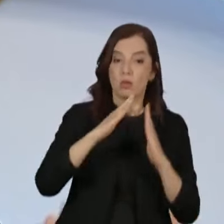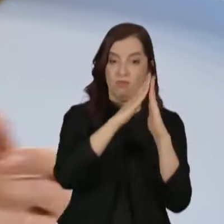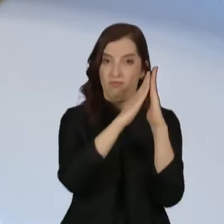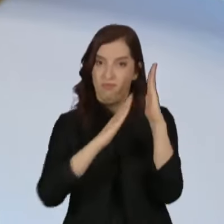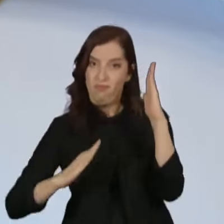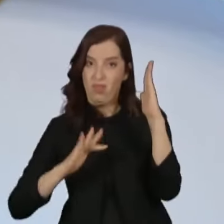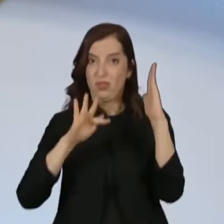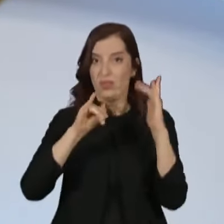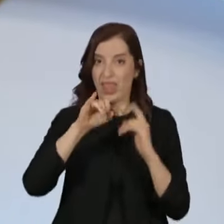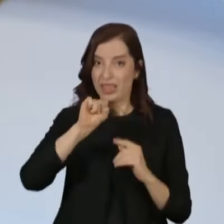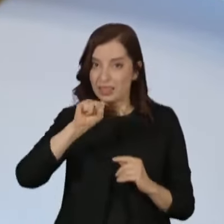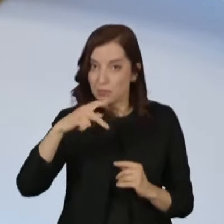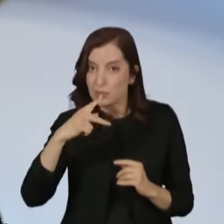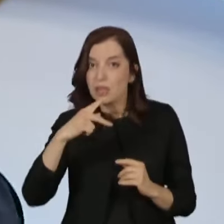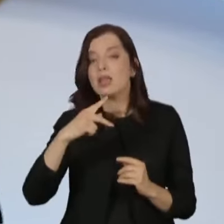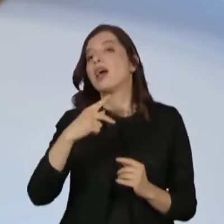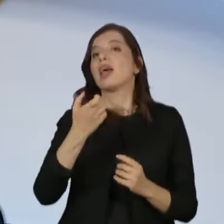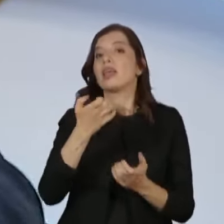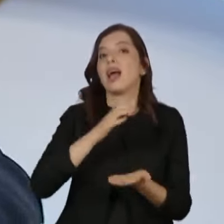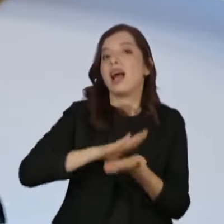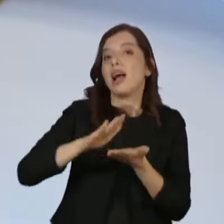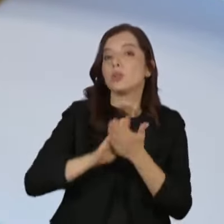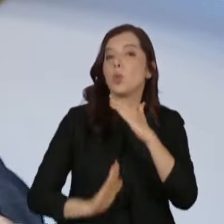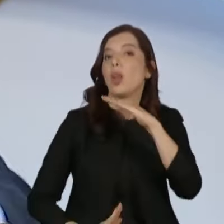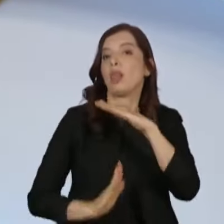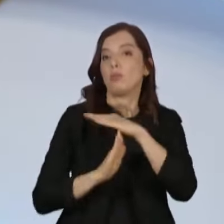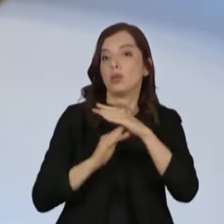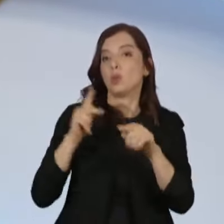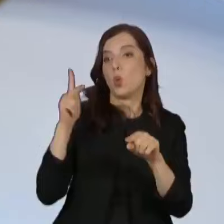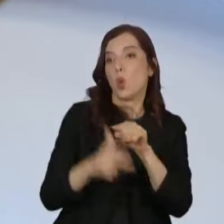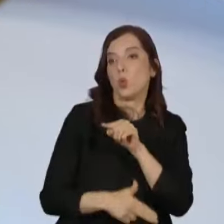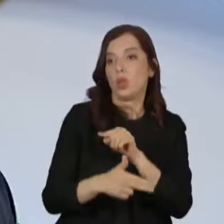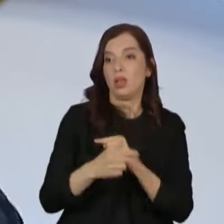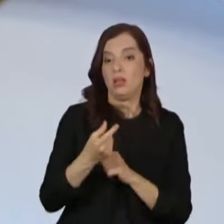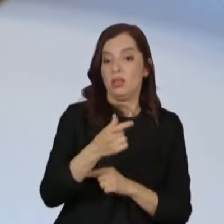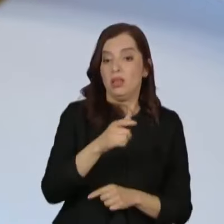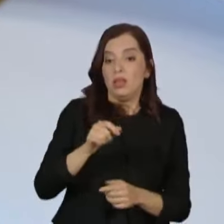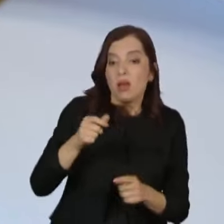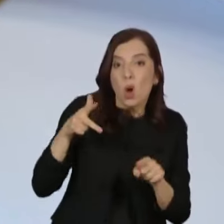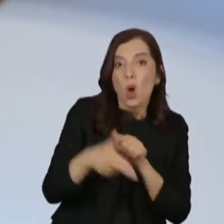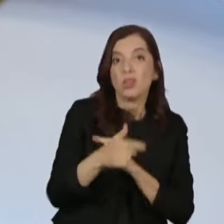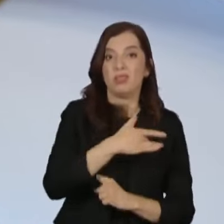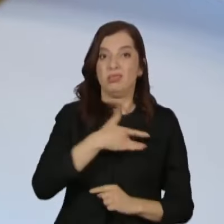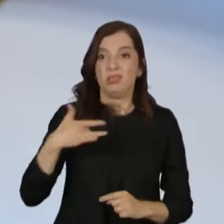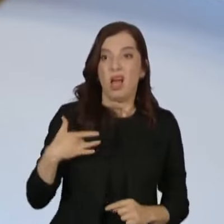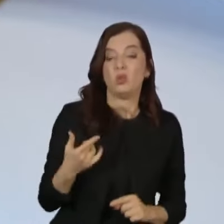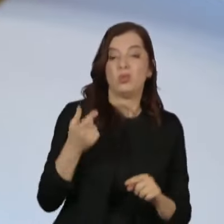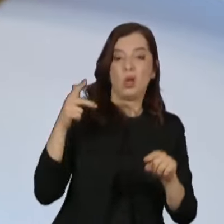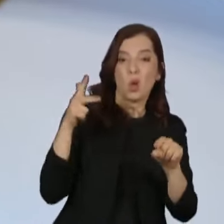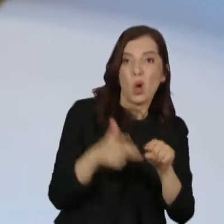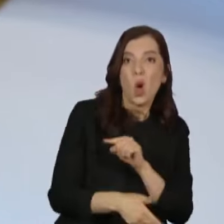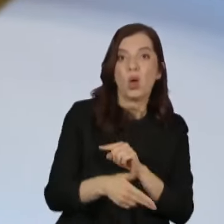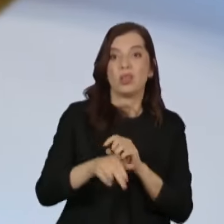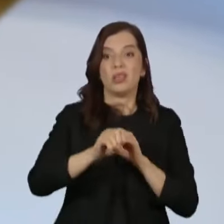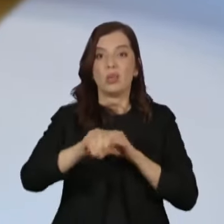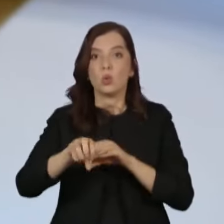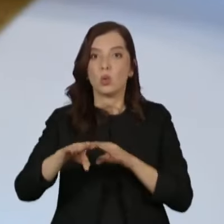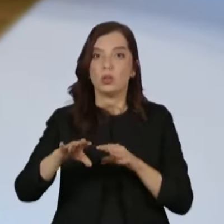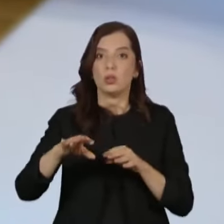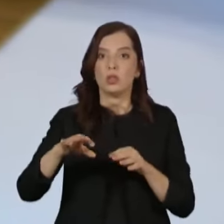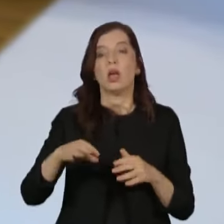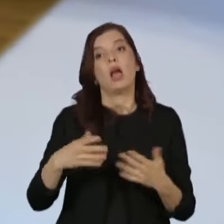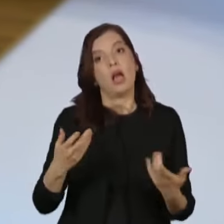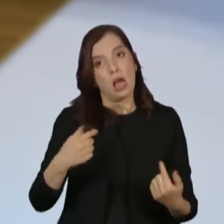Teto de Gastos, que ia cortar dinheiro da saúde, da educação, da moradia, e o movimento social foi fazer uma manifestação. Outra coisa